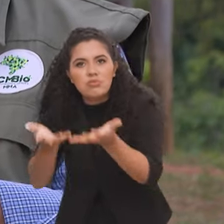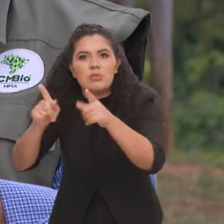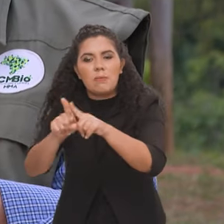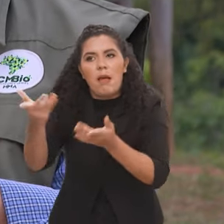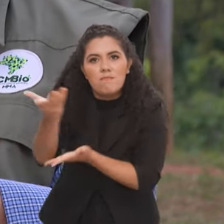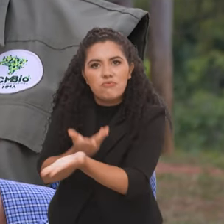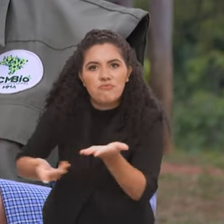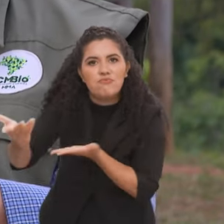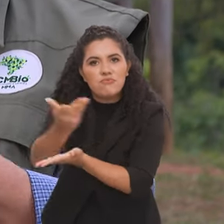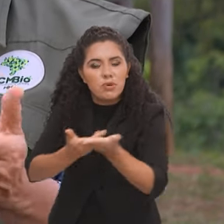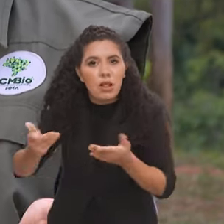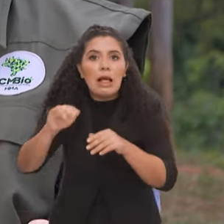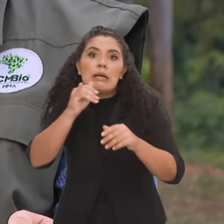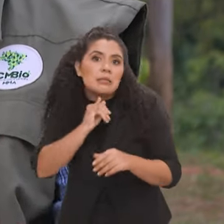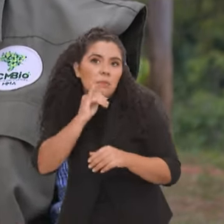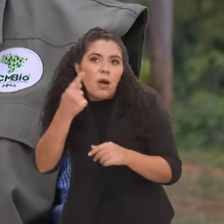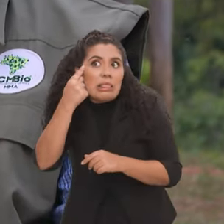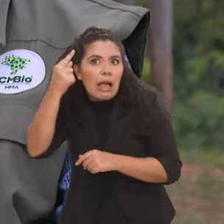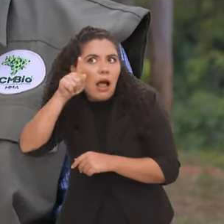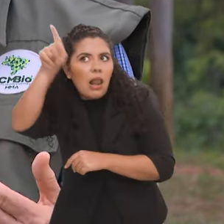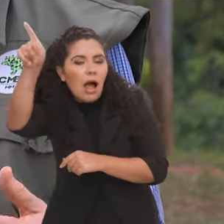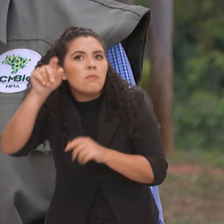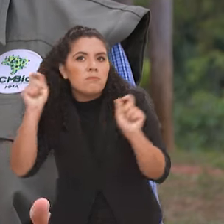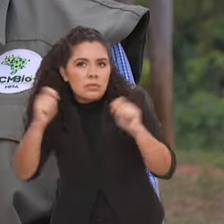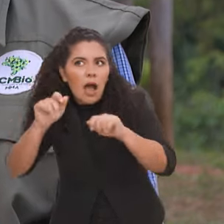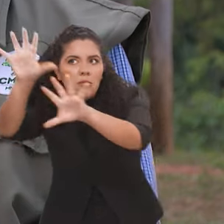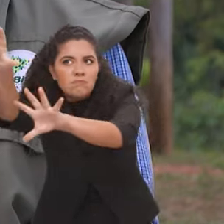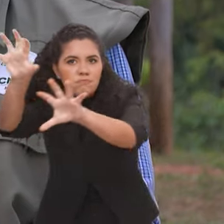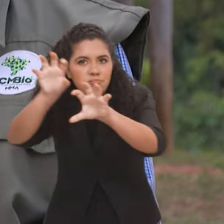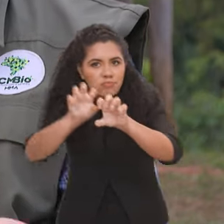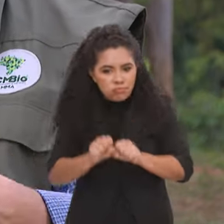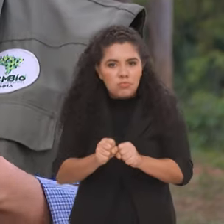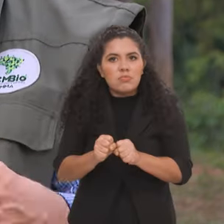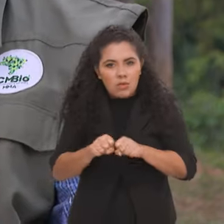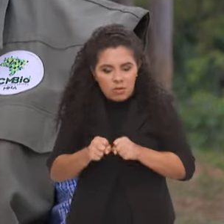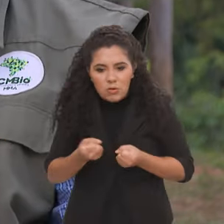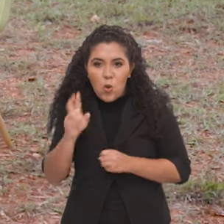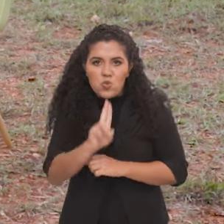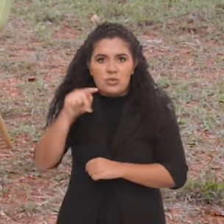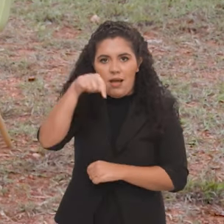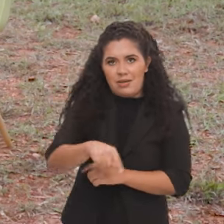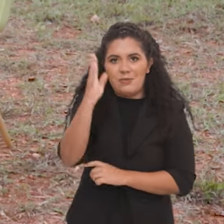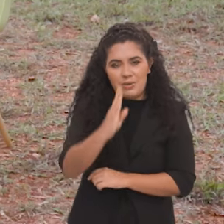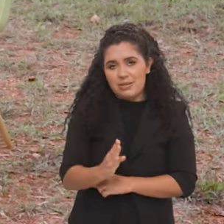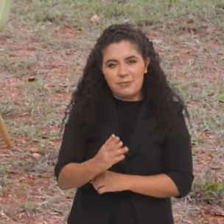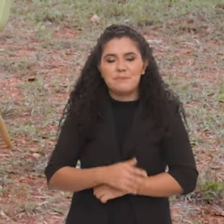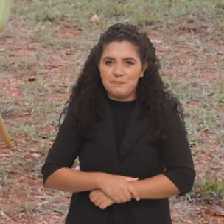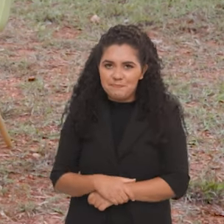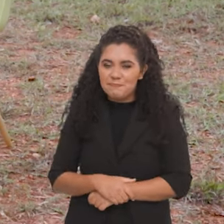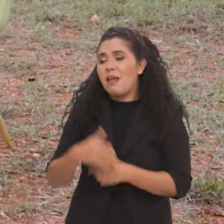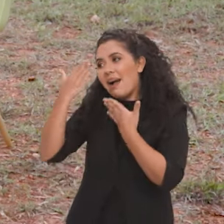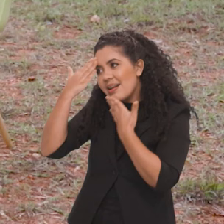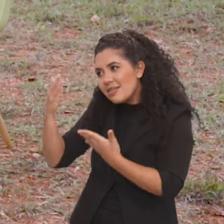ideia que é muito bem feita lá pode ser muito bem aplicada aqui no território nacional e vice-versa. Presidente,